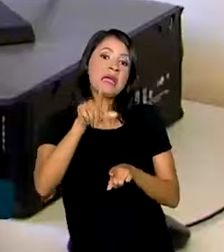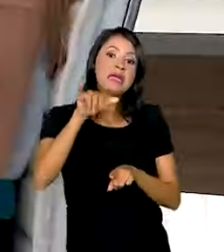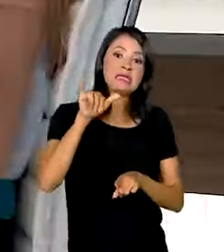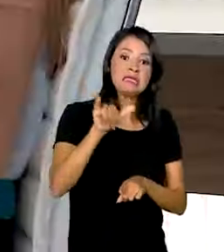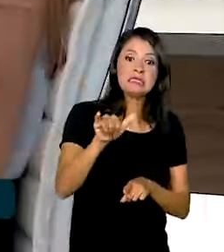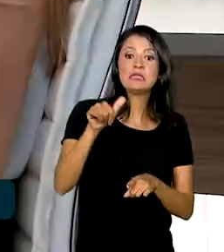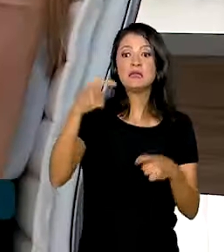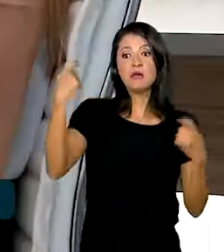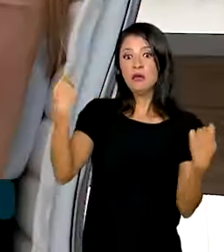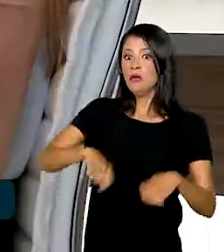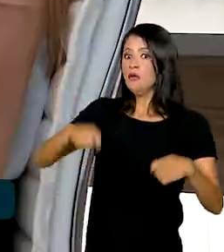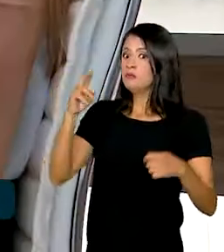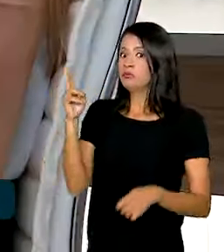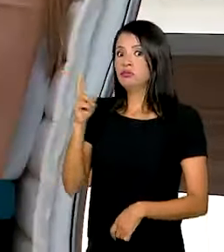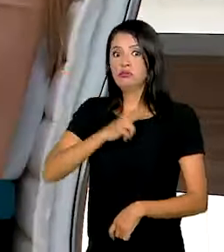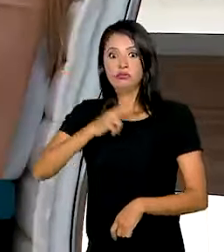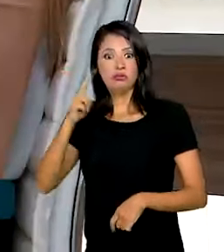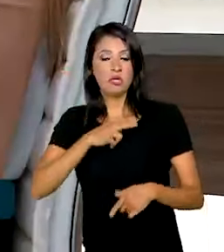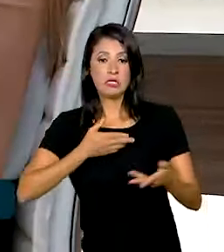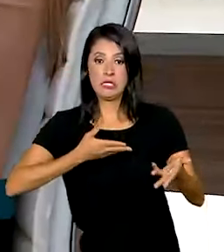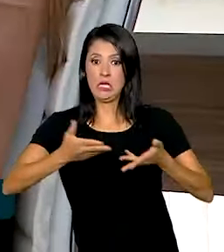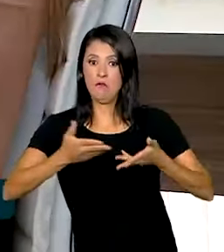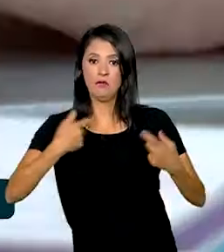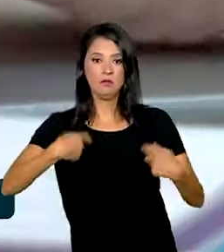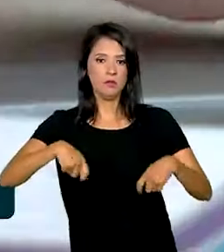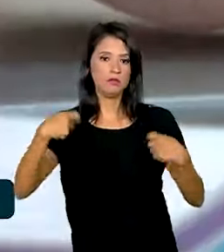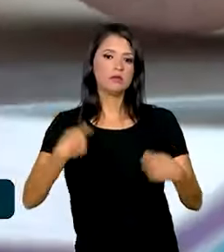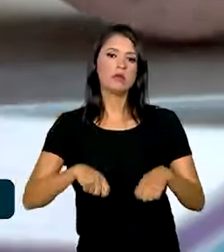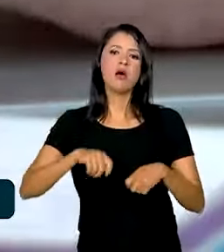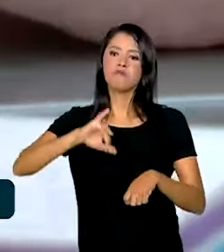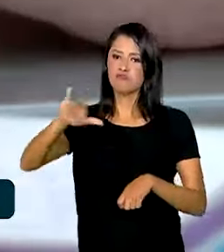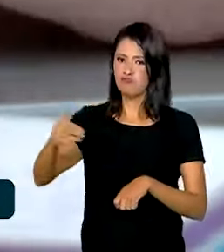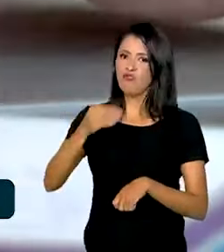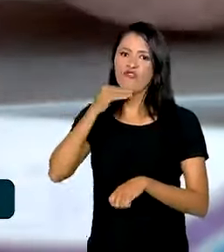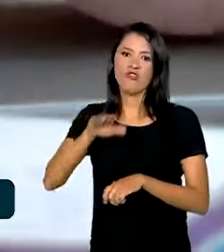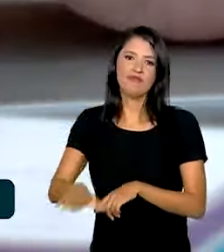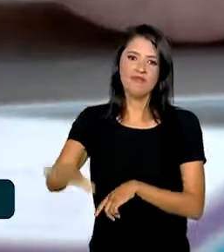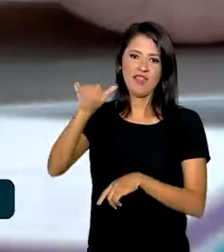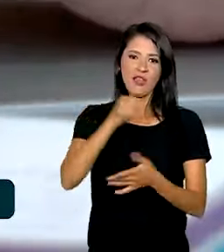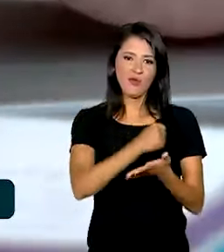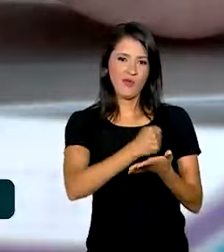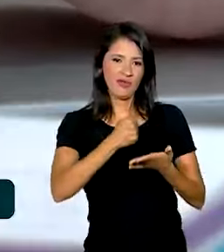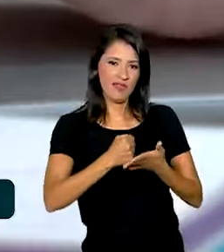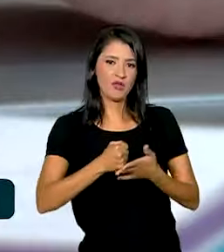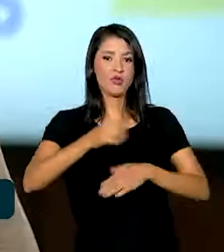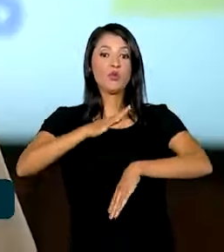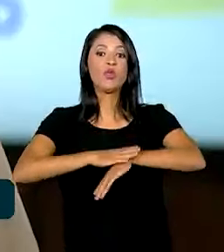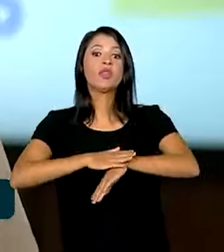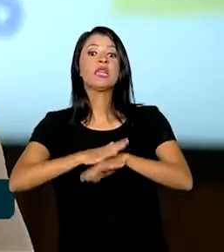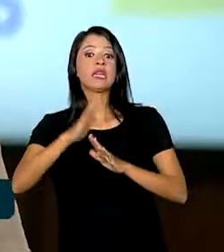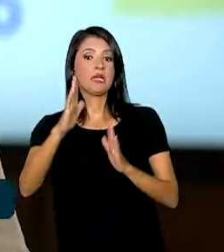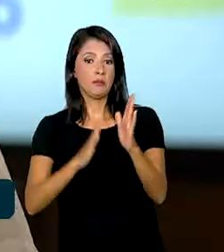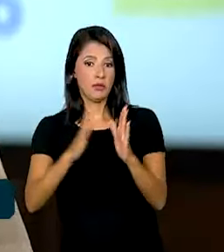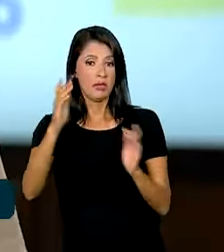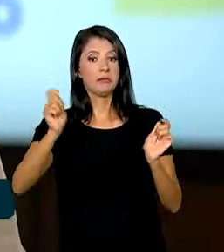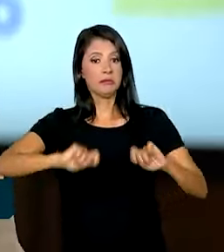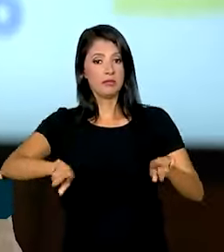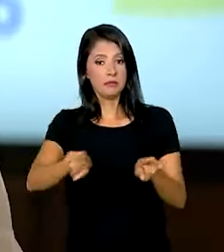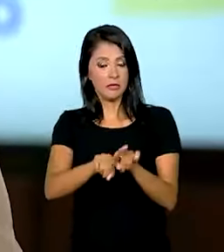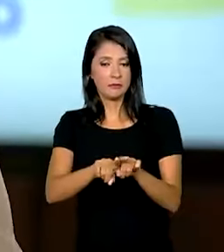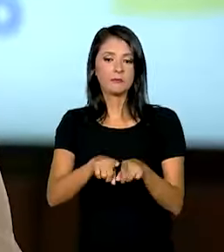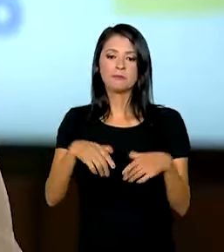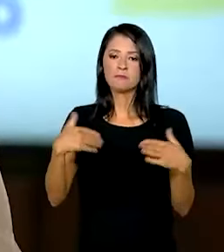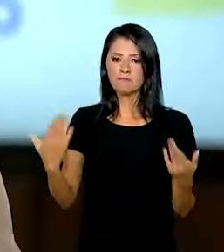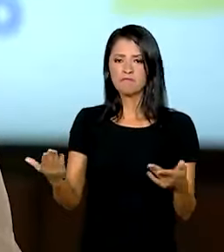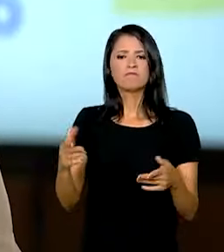excepcional necessidade de serviço público, como nas contratações temporárias. Normalmente, o ciclo para